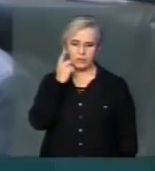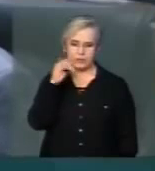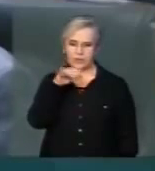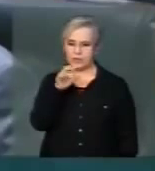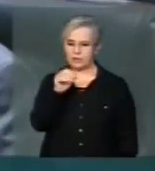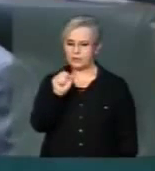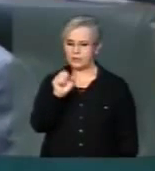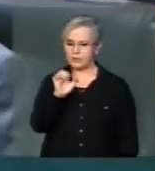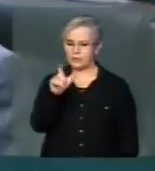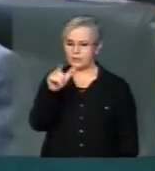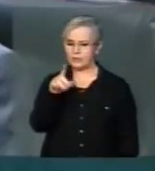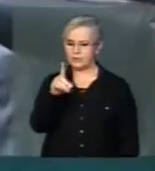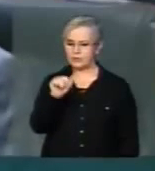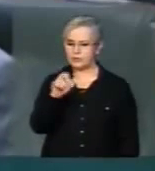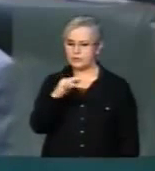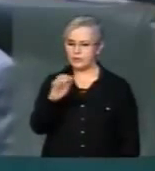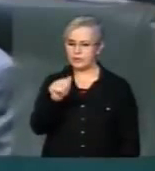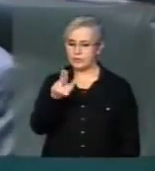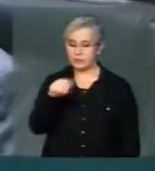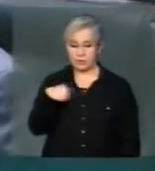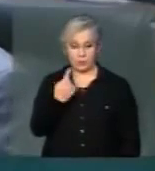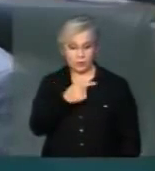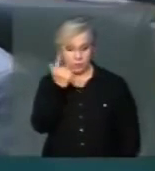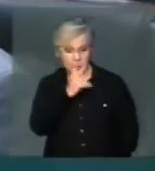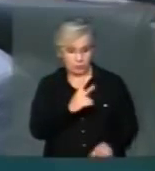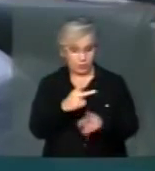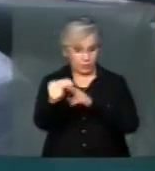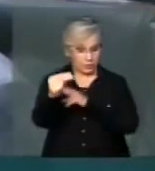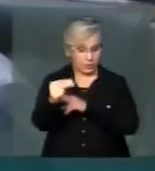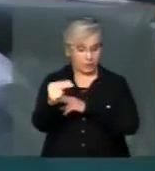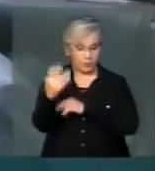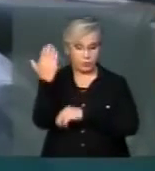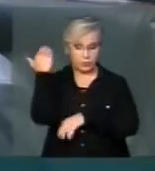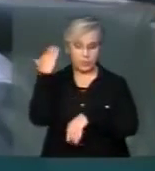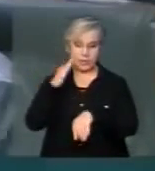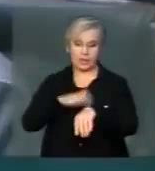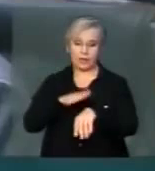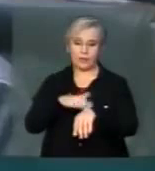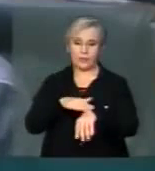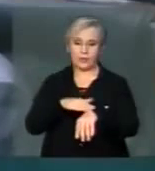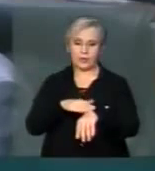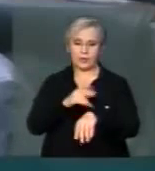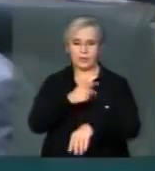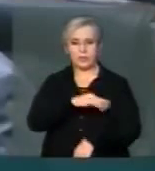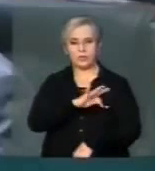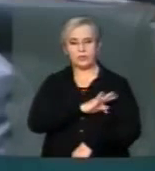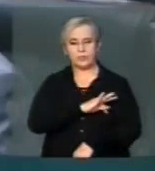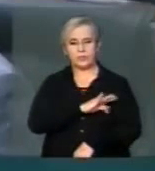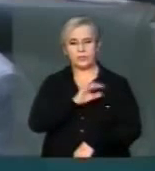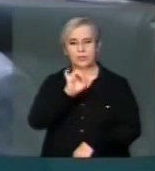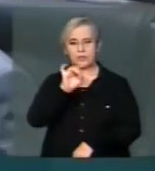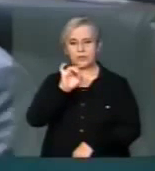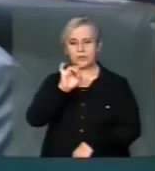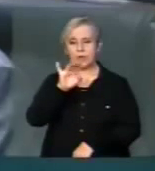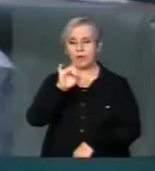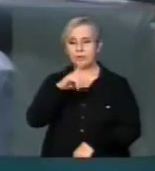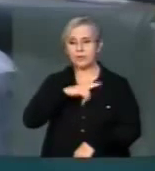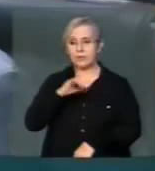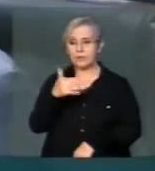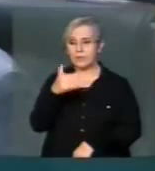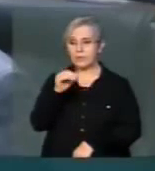Seu, e nós ganhamos naquela ocasião e o PT só teve 100 votos